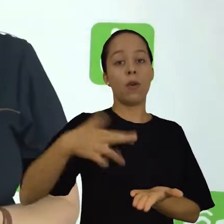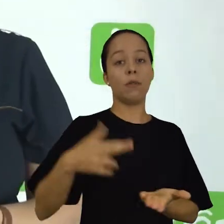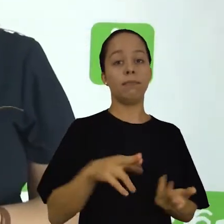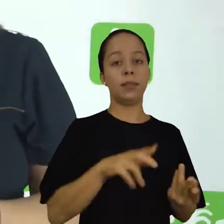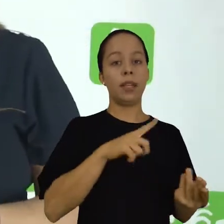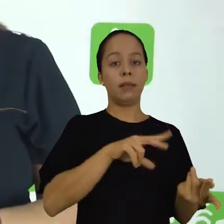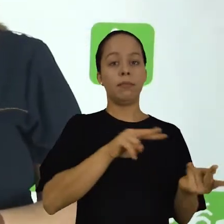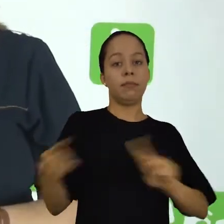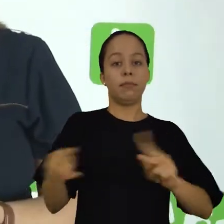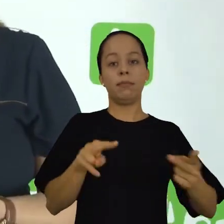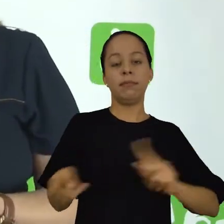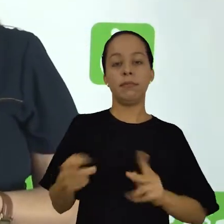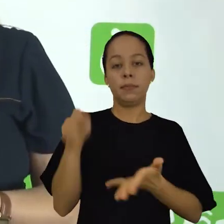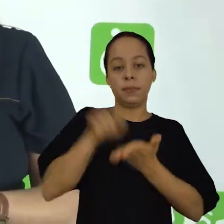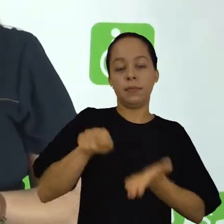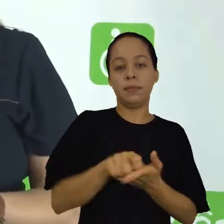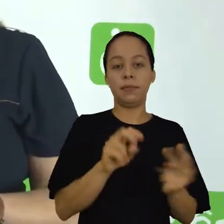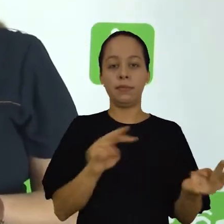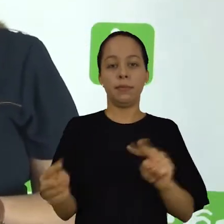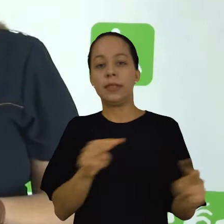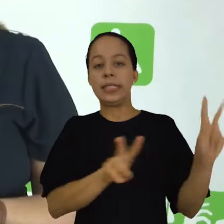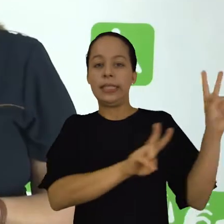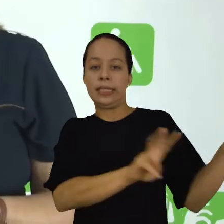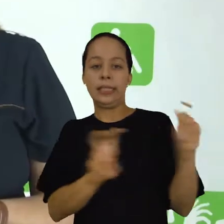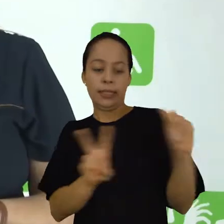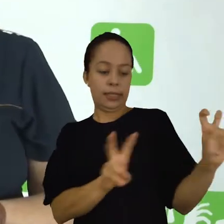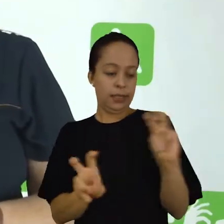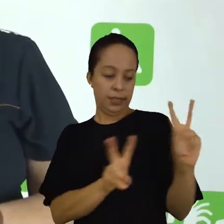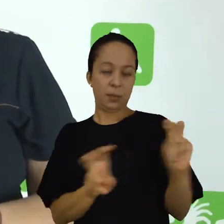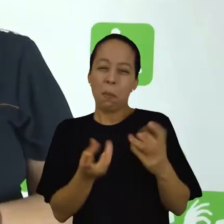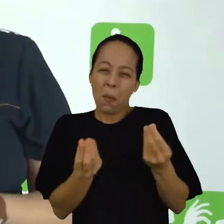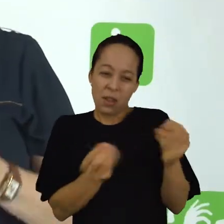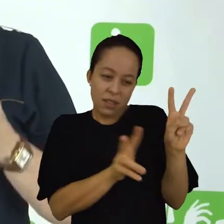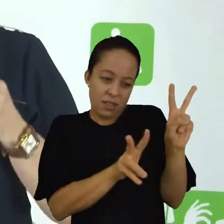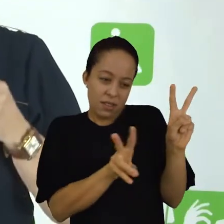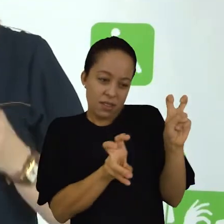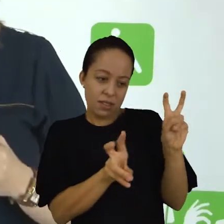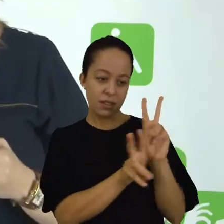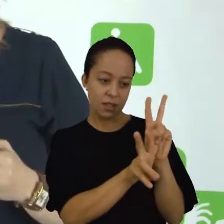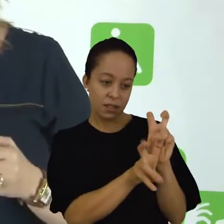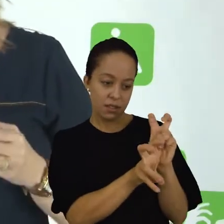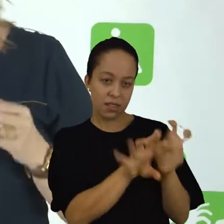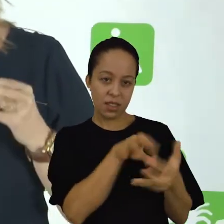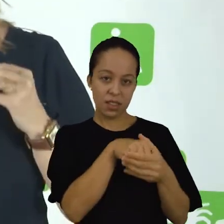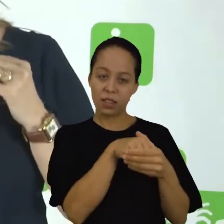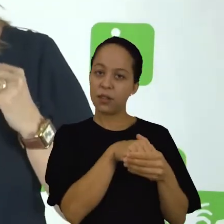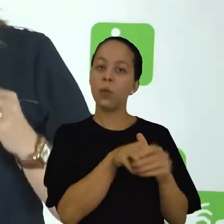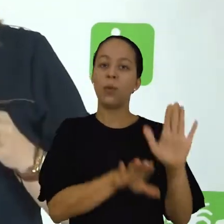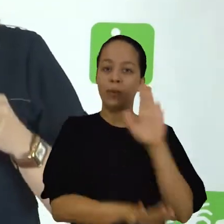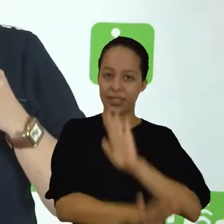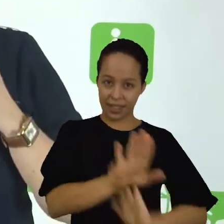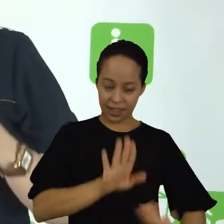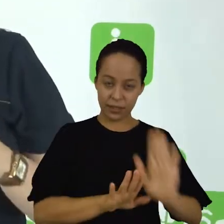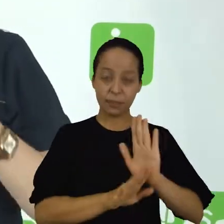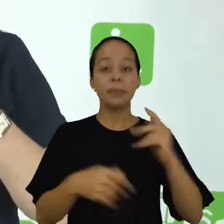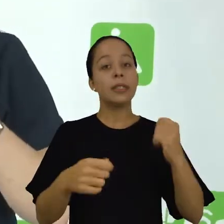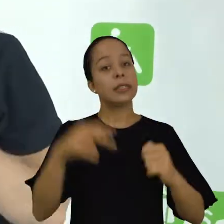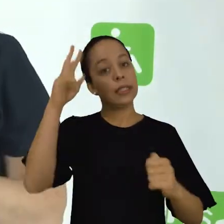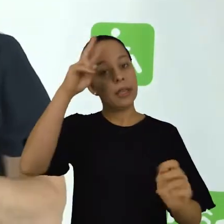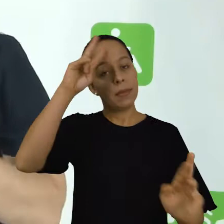transcrição de citações. Para isso, você tem que lembrar de